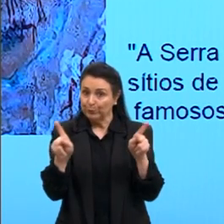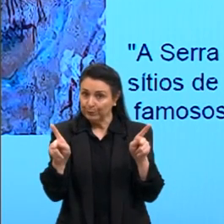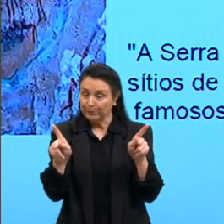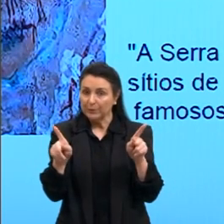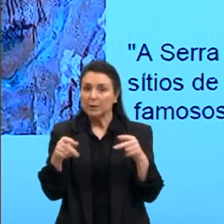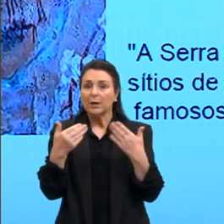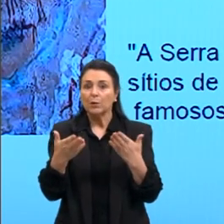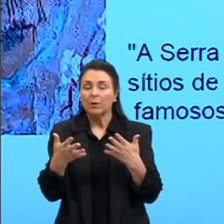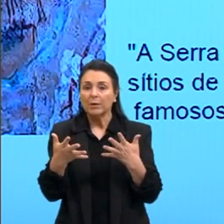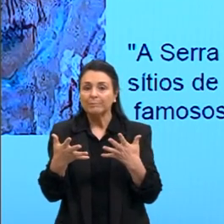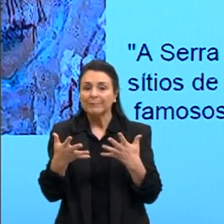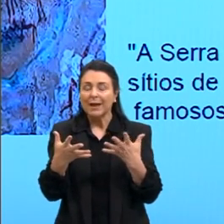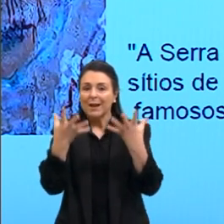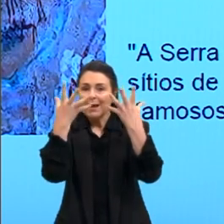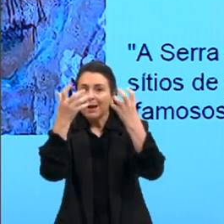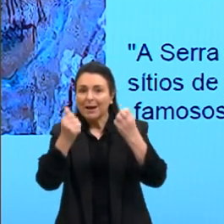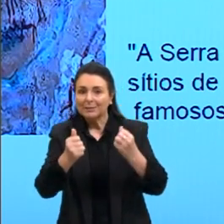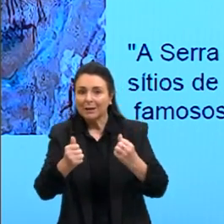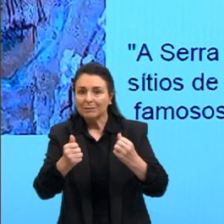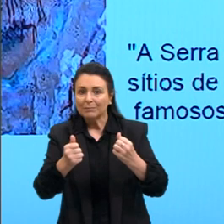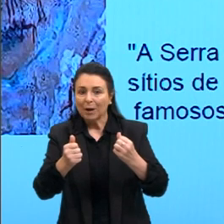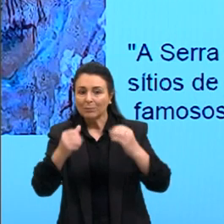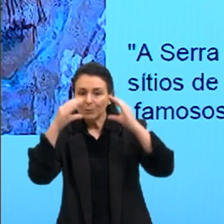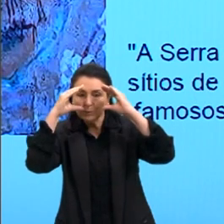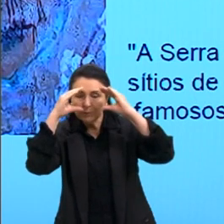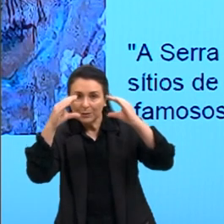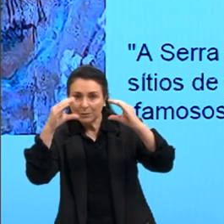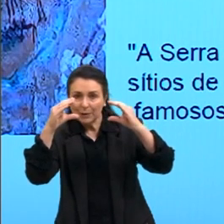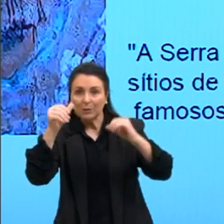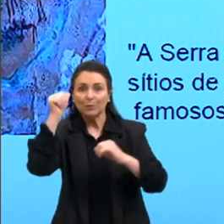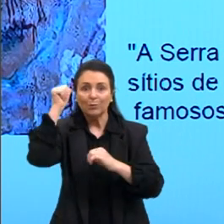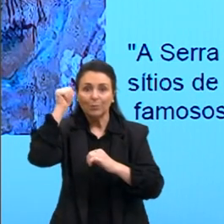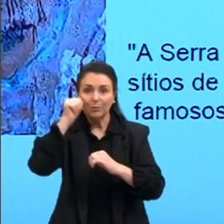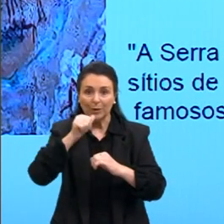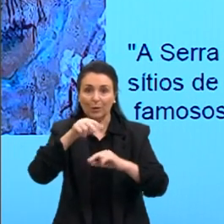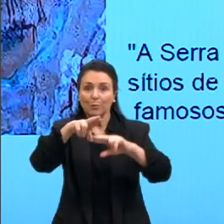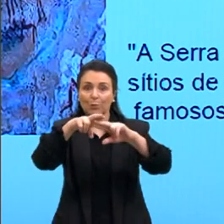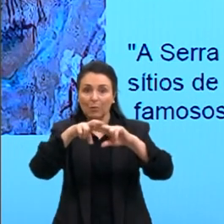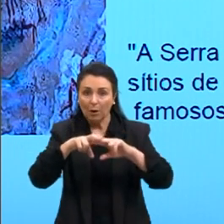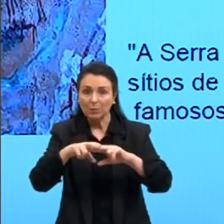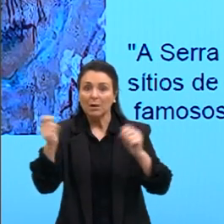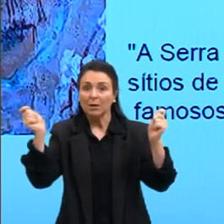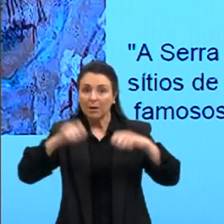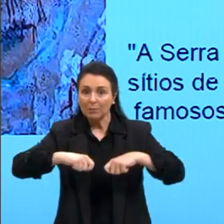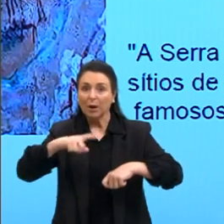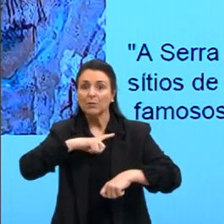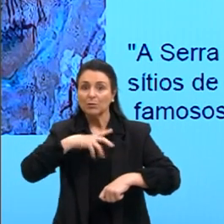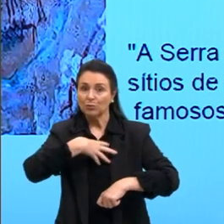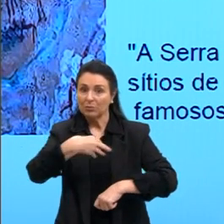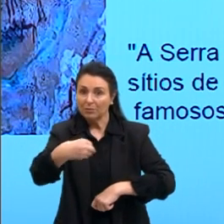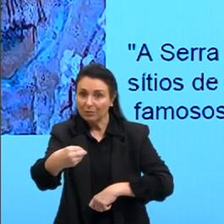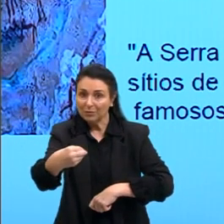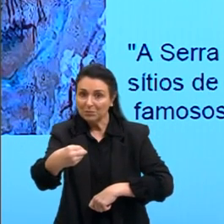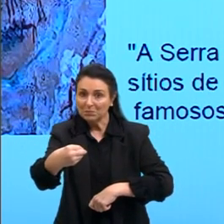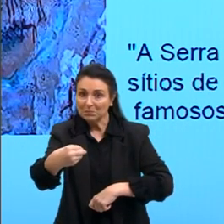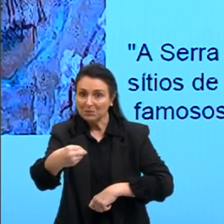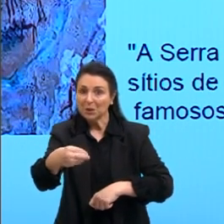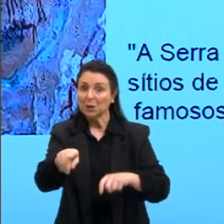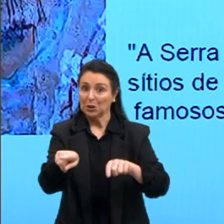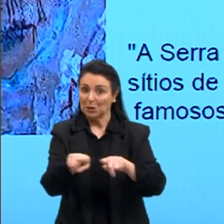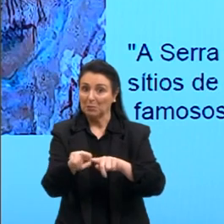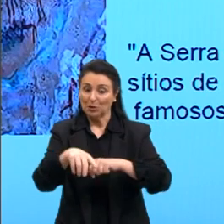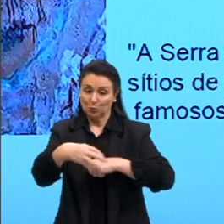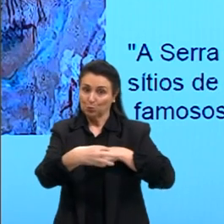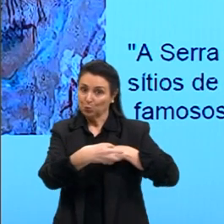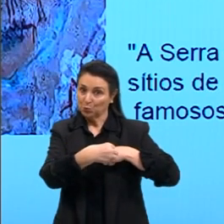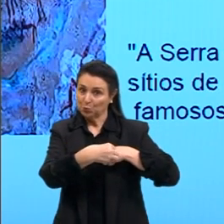culto à fertilidade. Pense, então, numa figura humana que era capaz de gerar a vida e de alimentar essa vida.